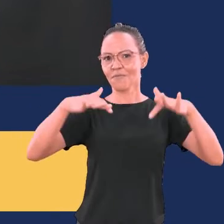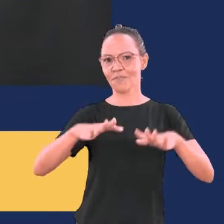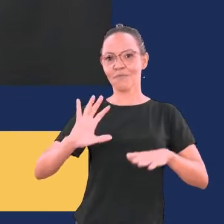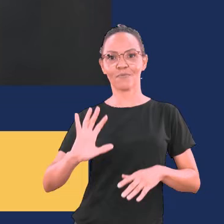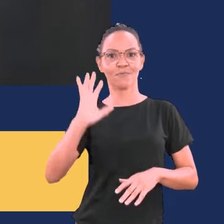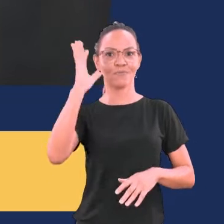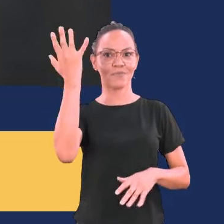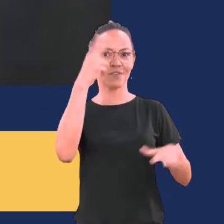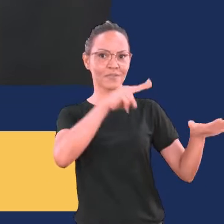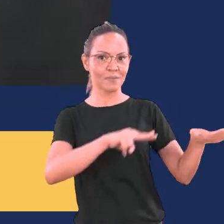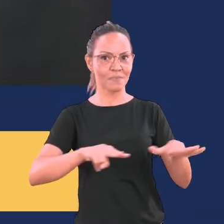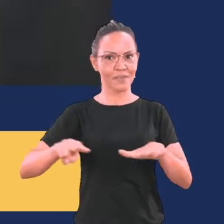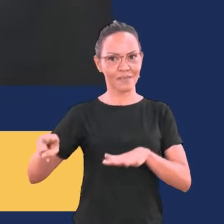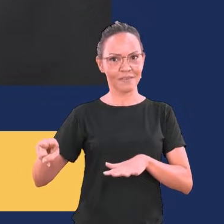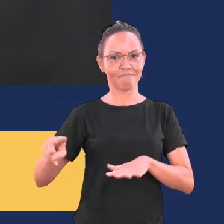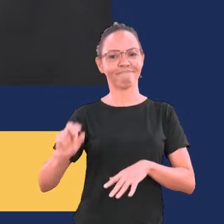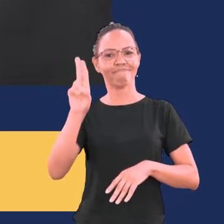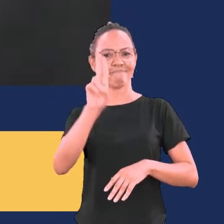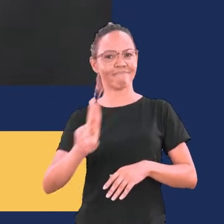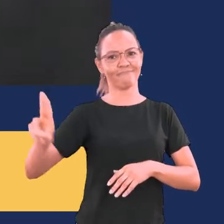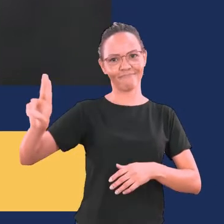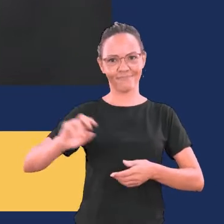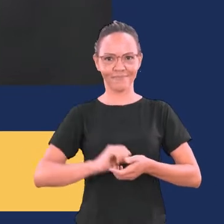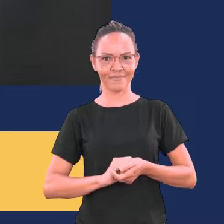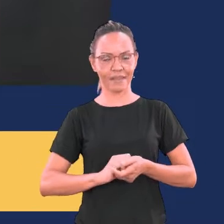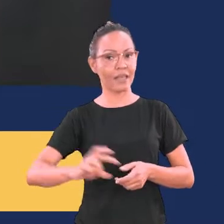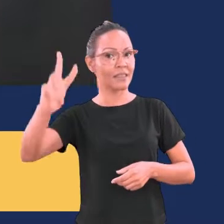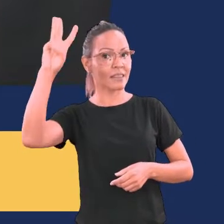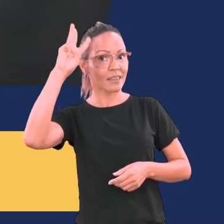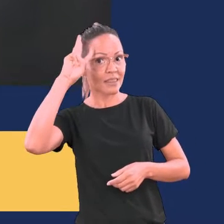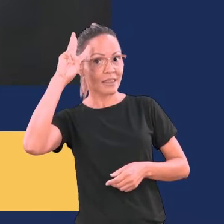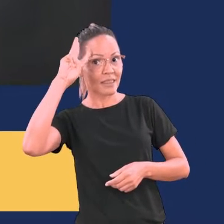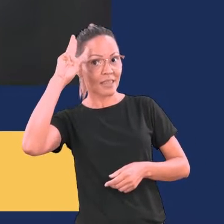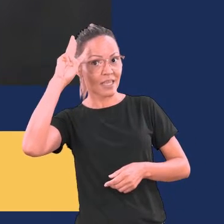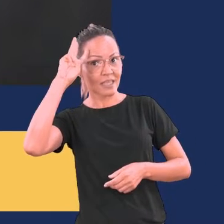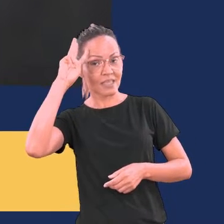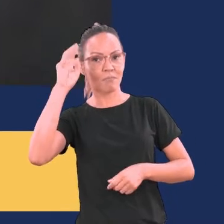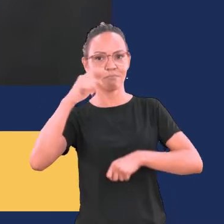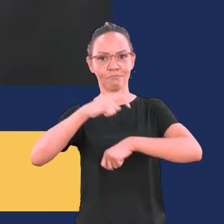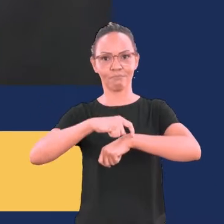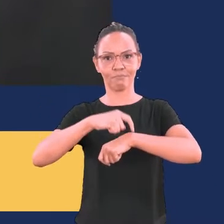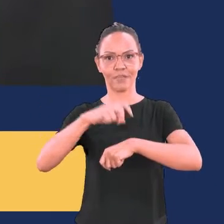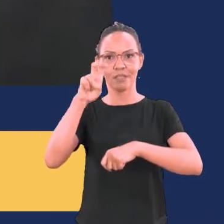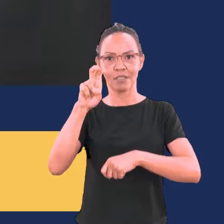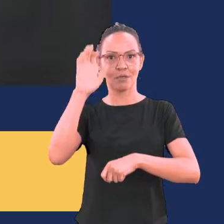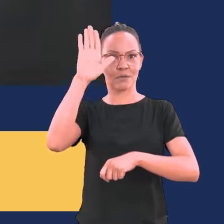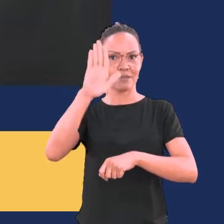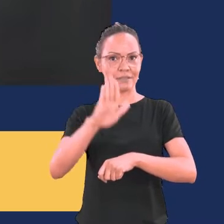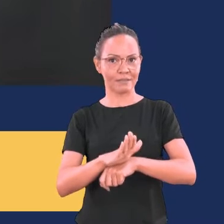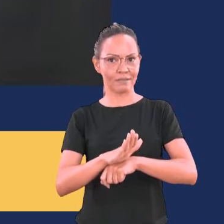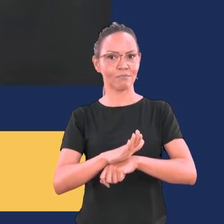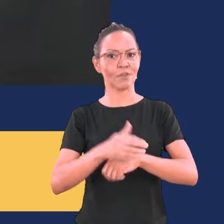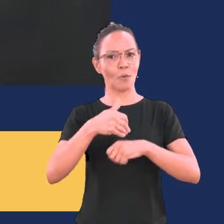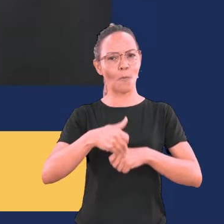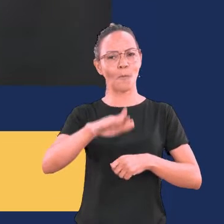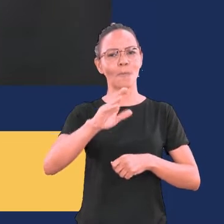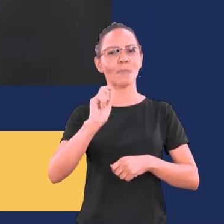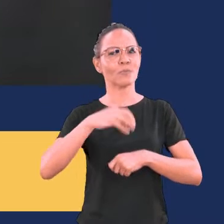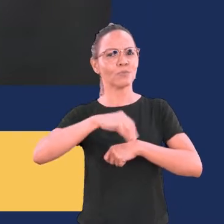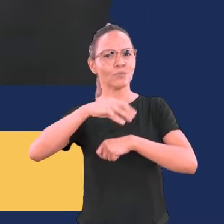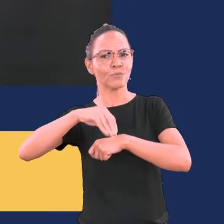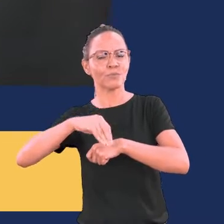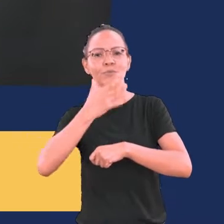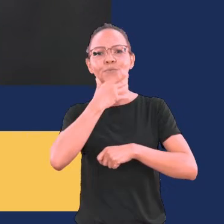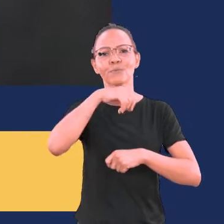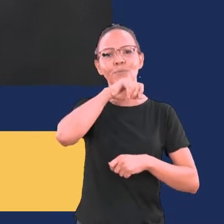ocorrer nesta semana na universidade. Na terça-feira, a partir das 17 horas, a dica